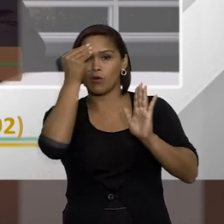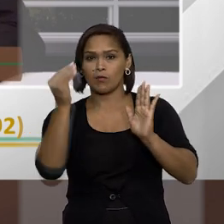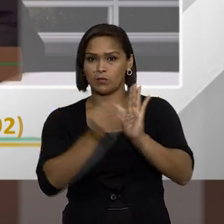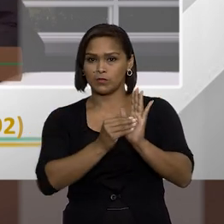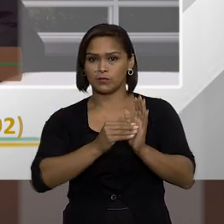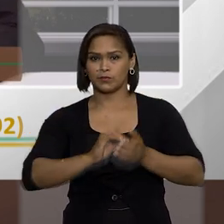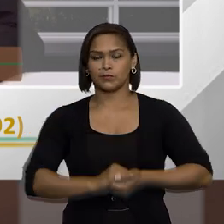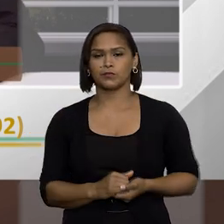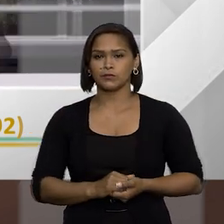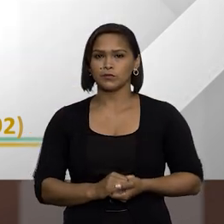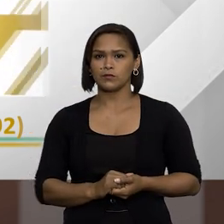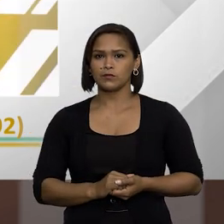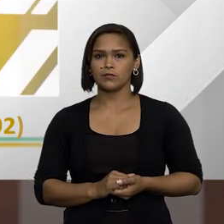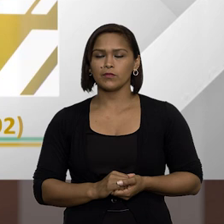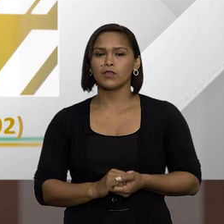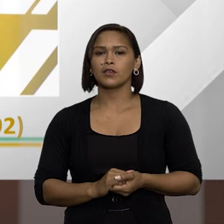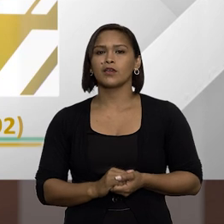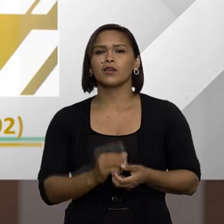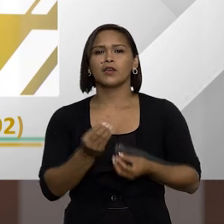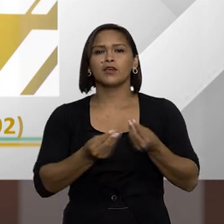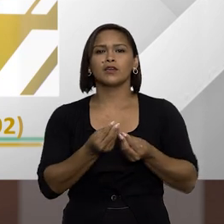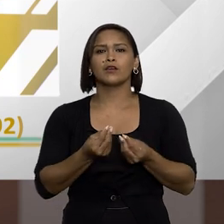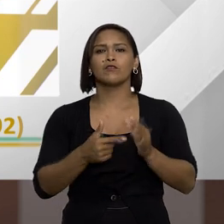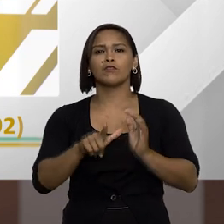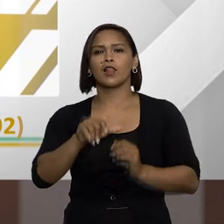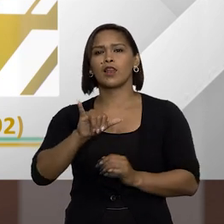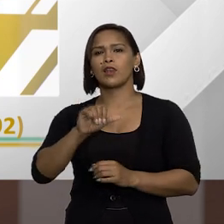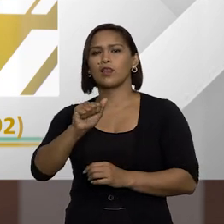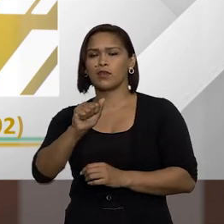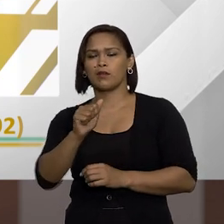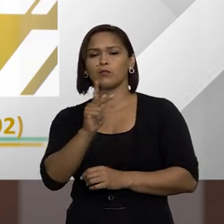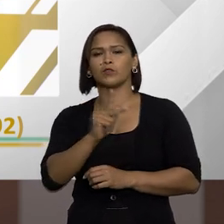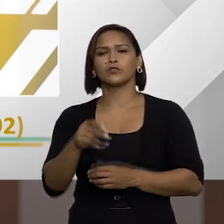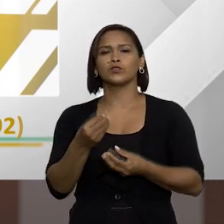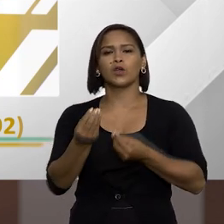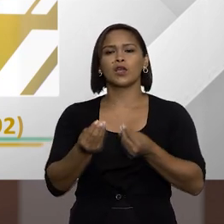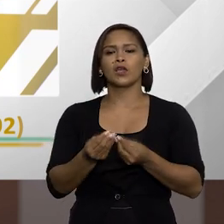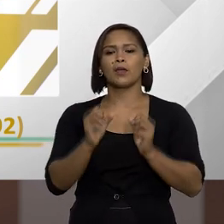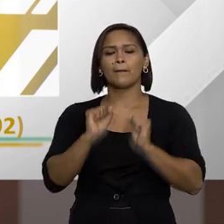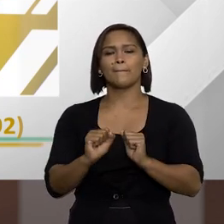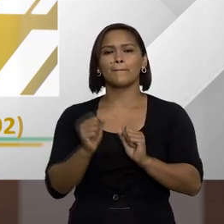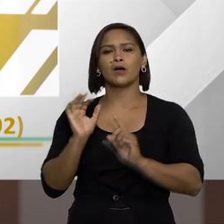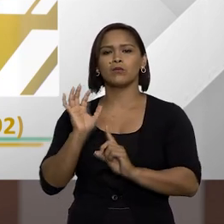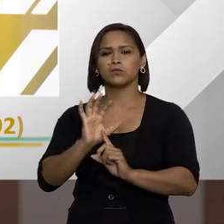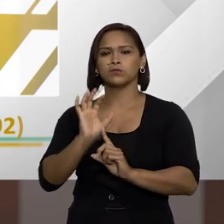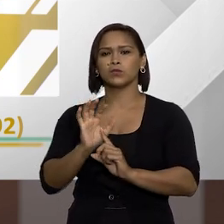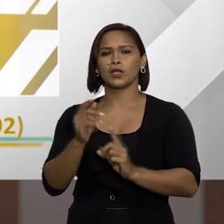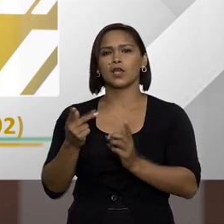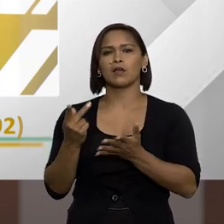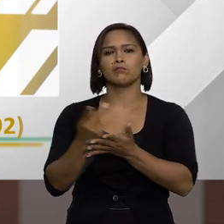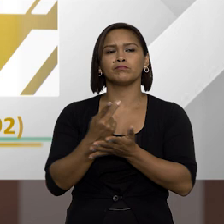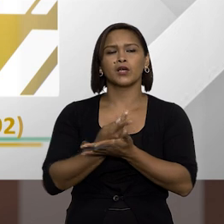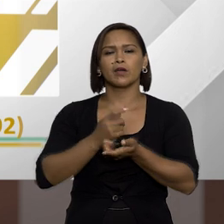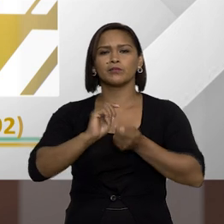culposa. Ok. E conforme a Lia, professor Daudi, quem pode ser atingido por atos ímprobos? É apenas a